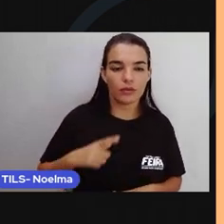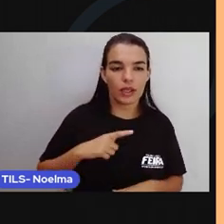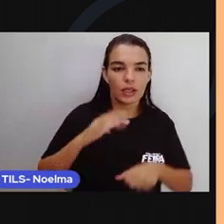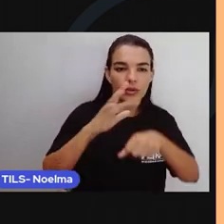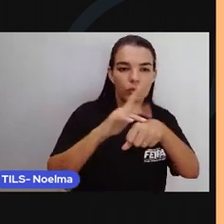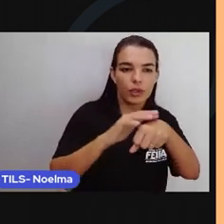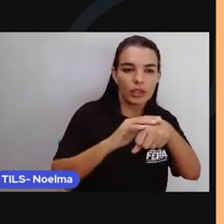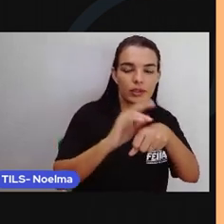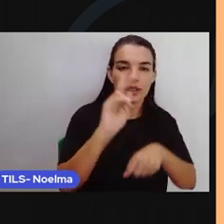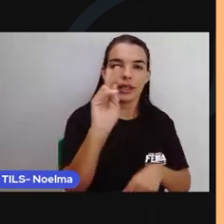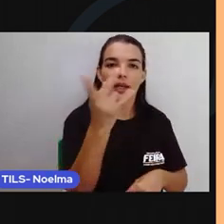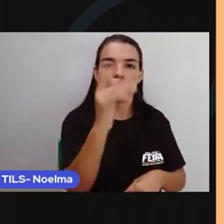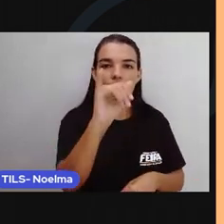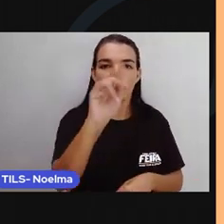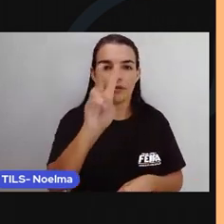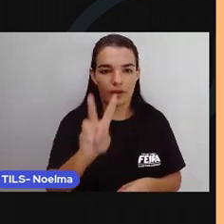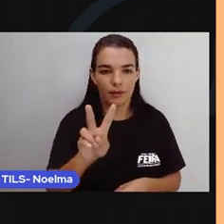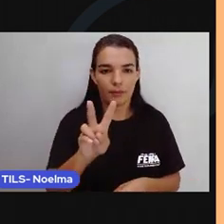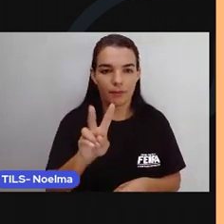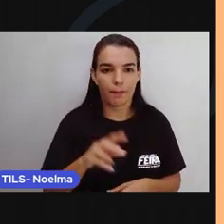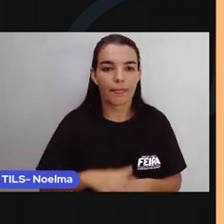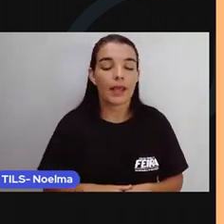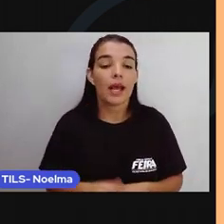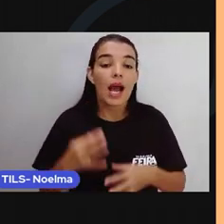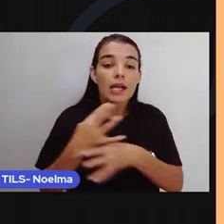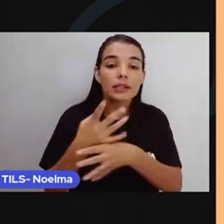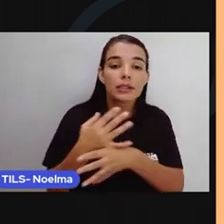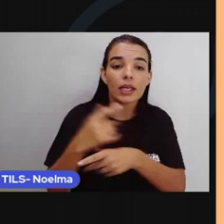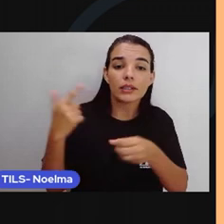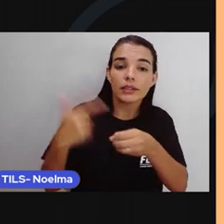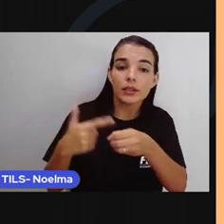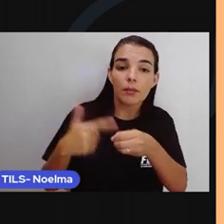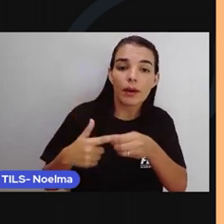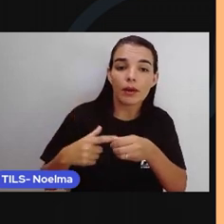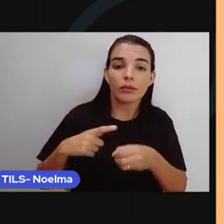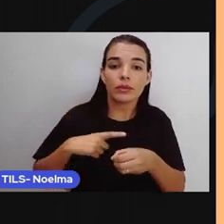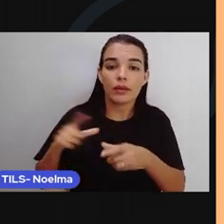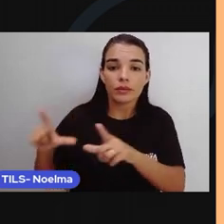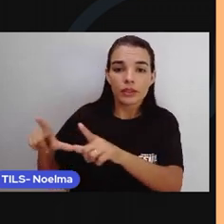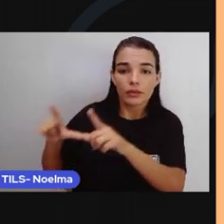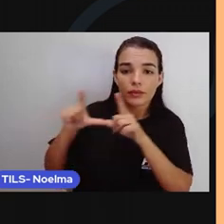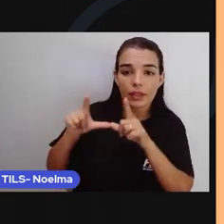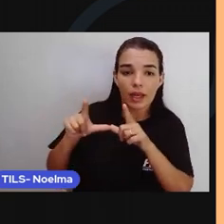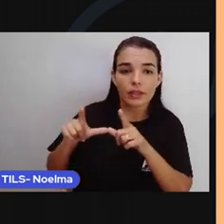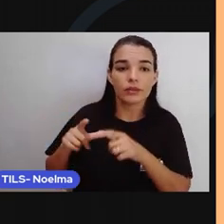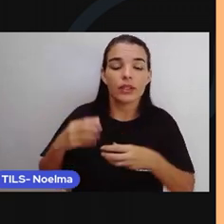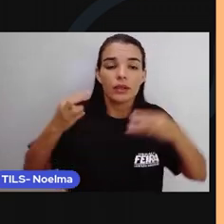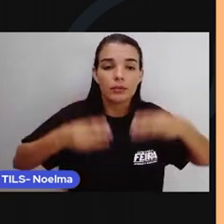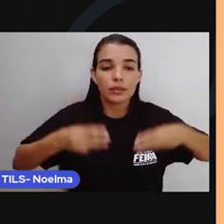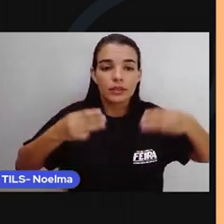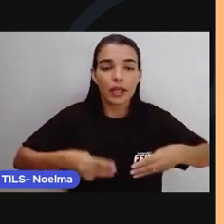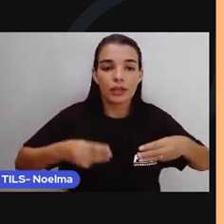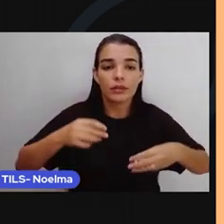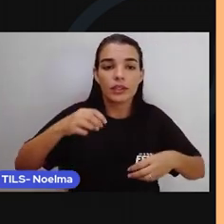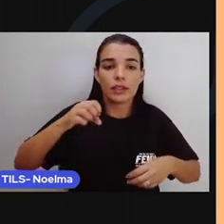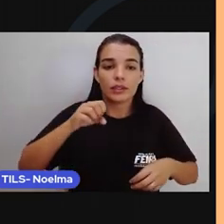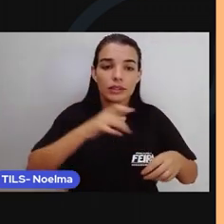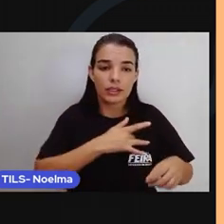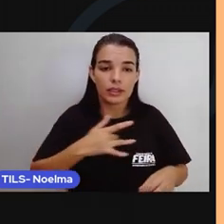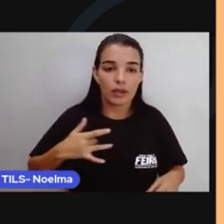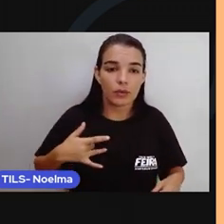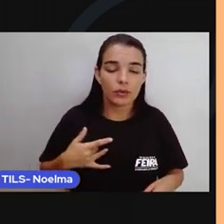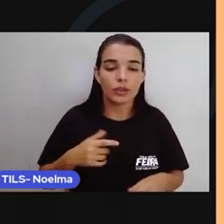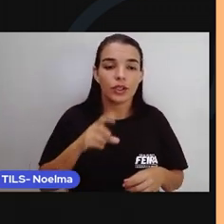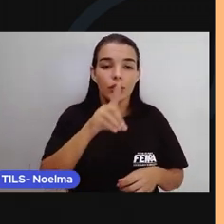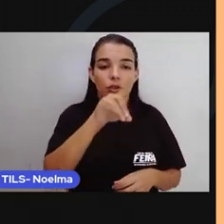recebem o certificado de eliminação da transmissão vertical do HIV. Curitiba, o Moarama, ambas do Paraná, e agora a capital paulista.